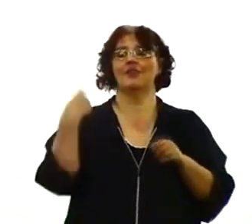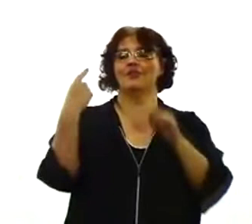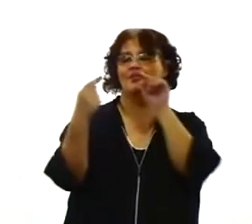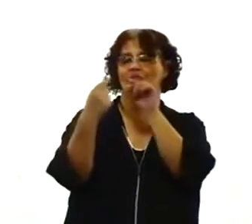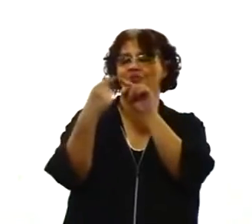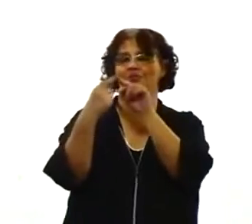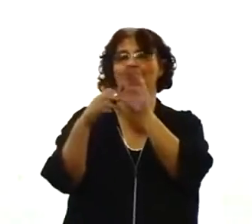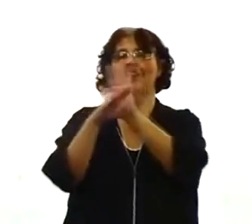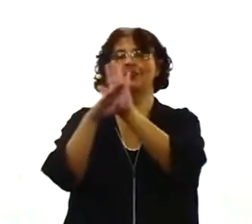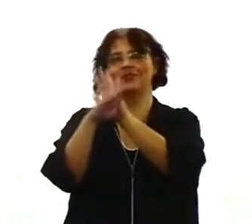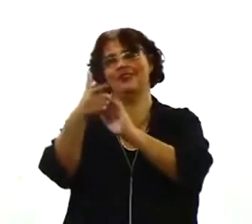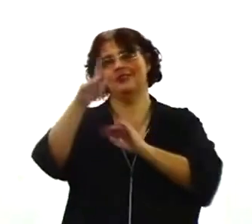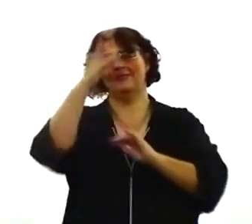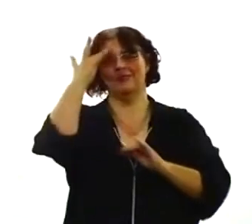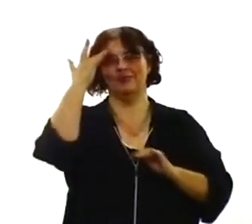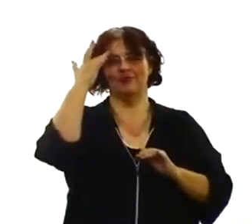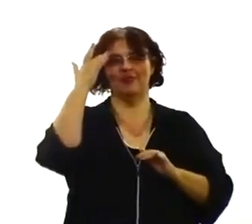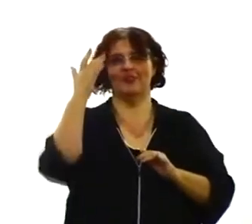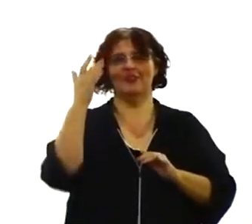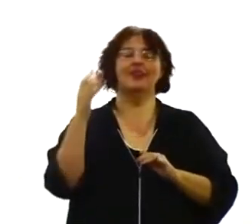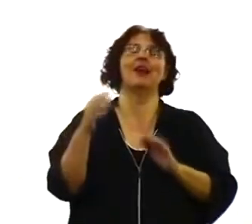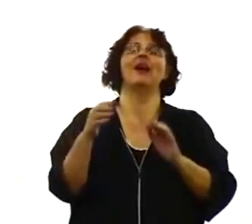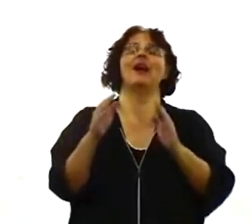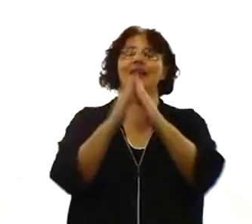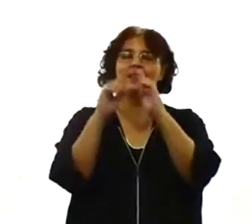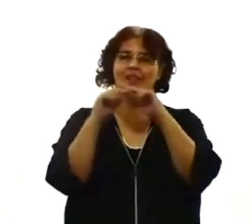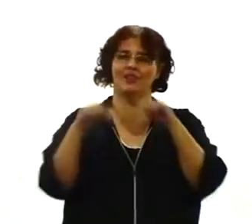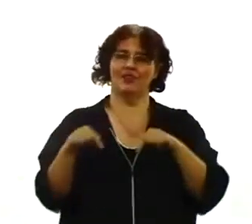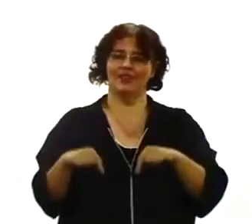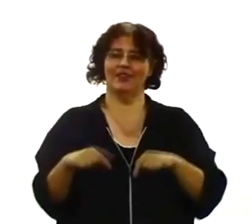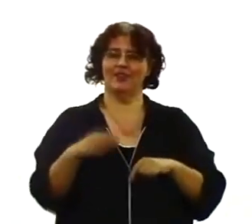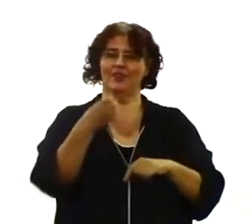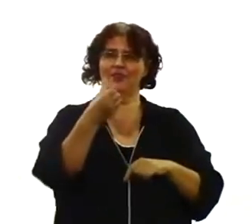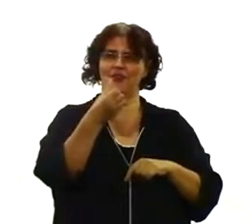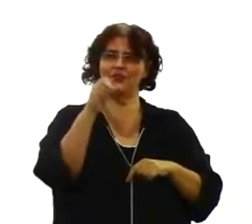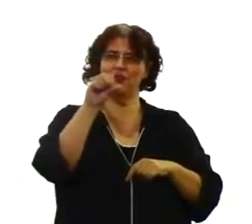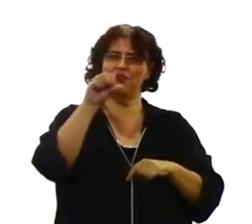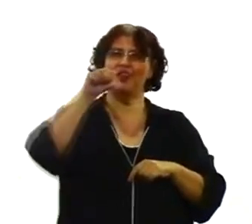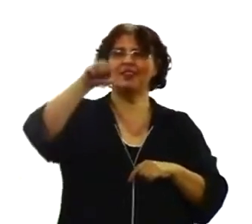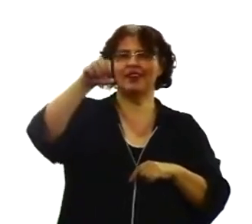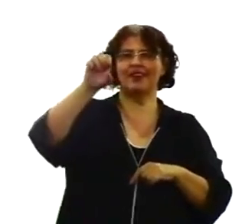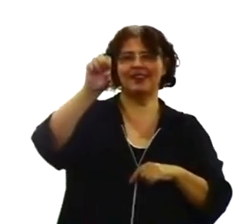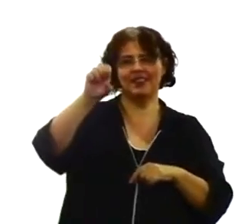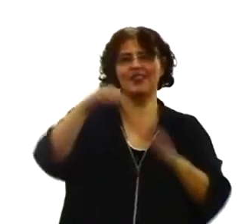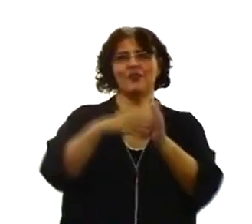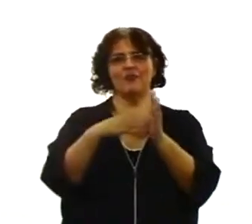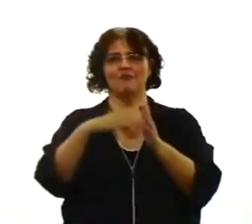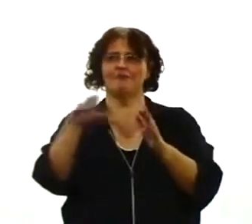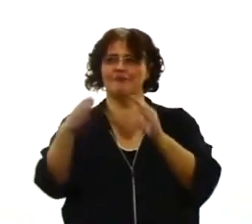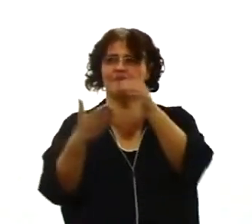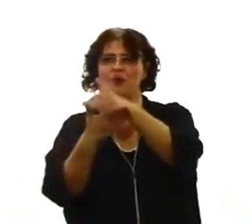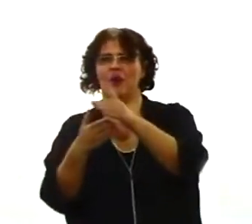é isso que uma igreja faz. Essa igreja está há 95 anos aqui, para 96 e celebrou a Páscoa em todos os anos.